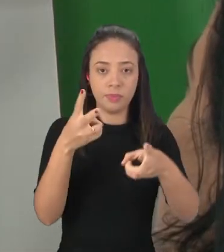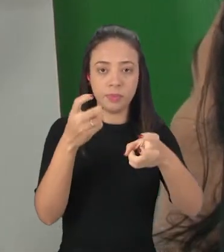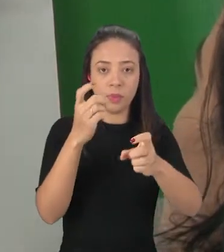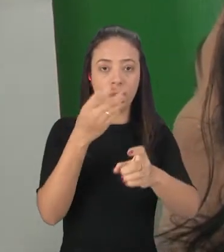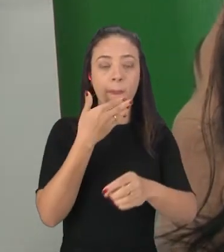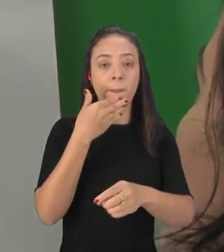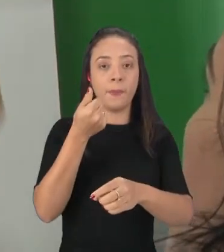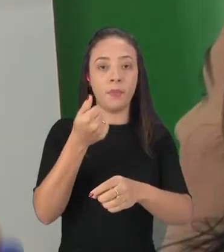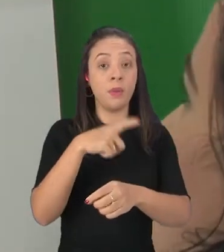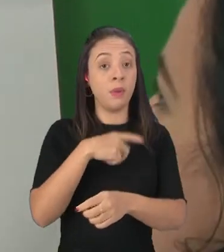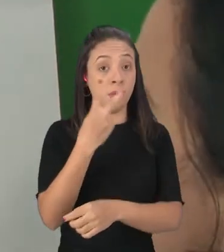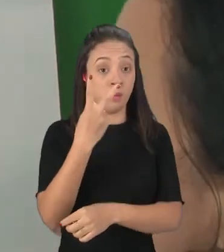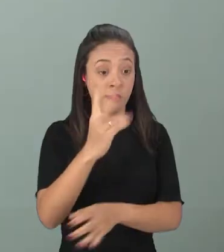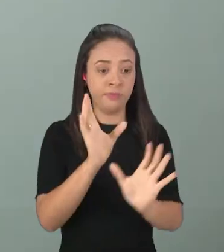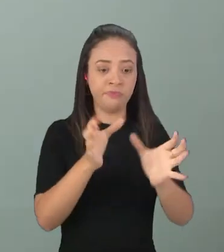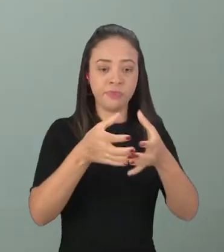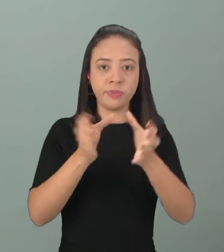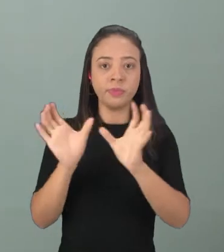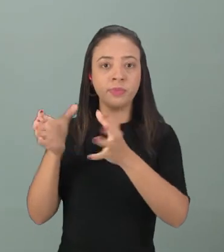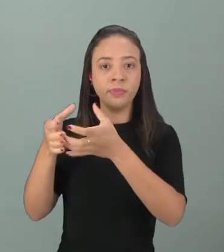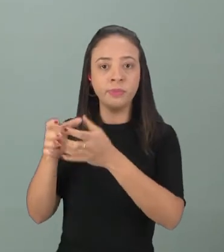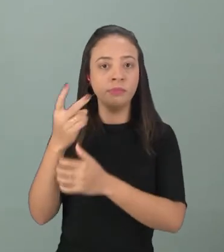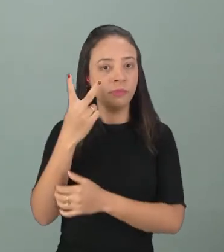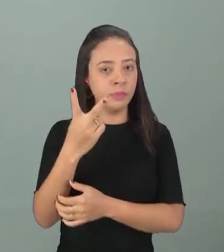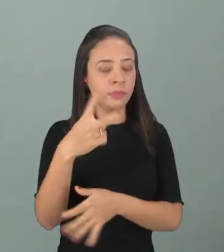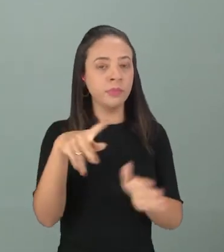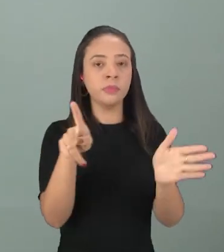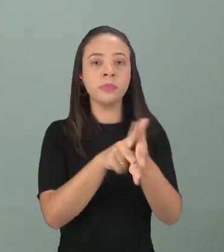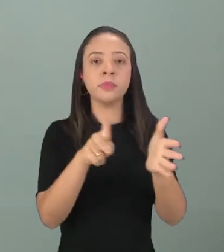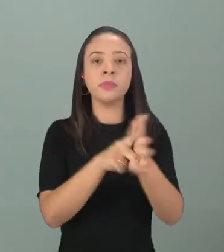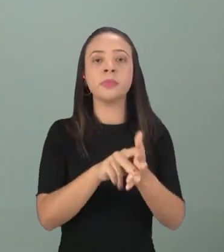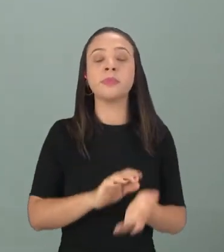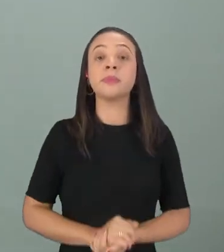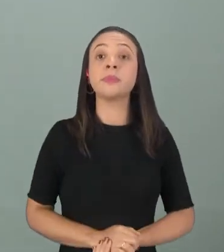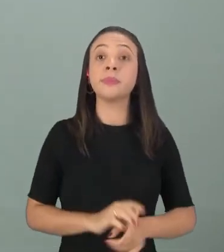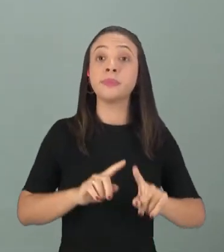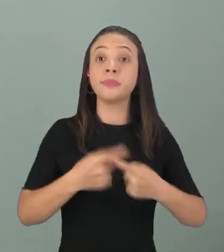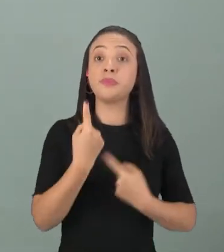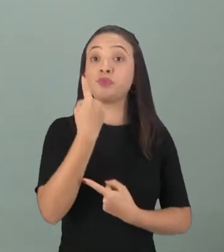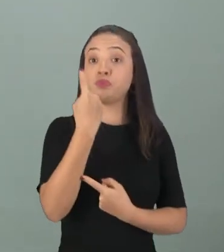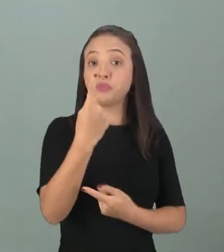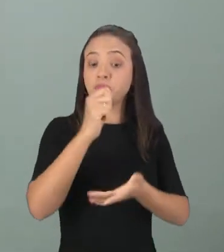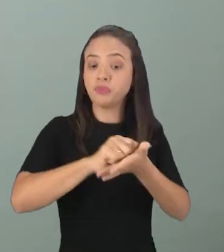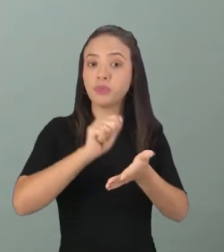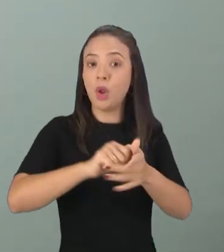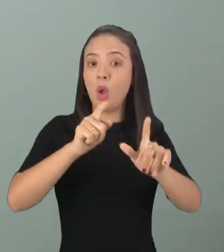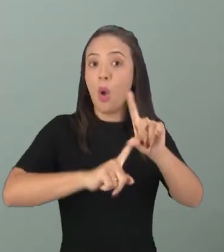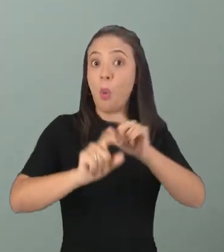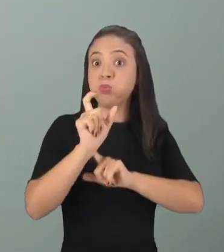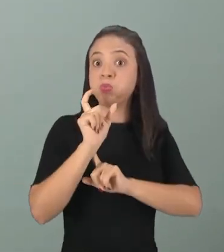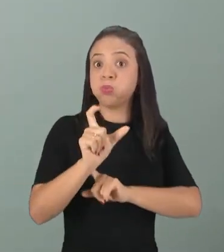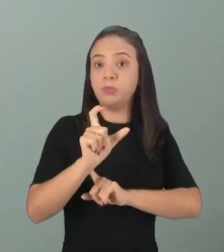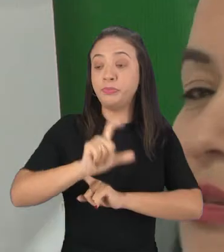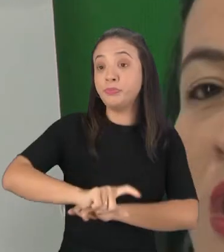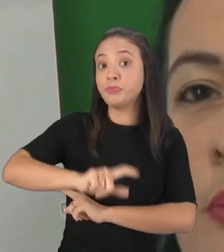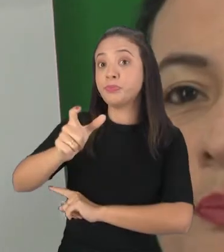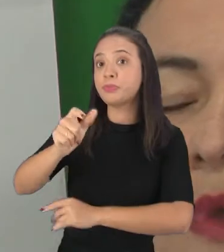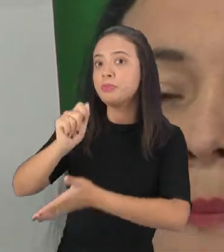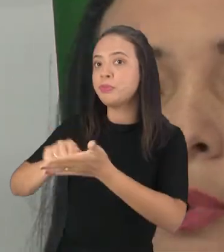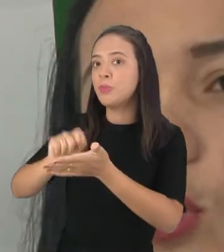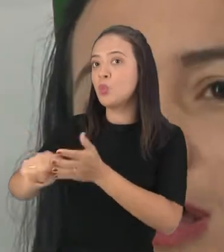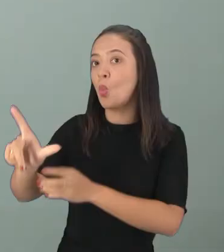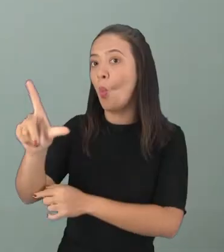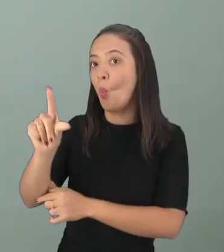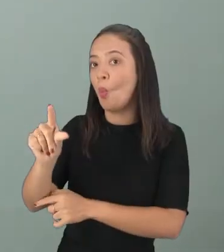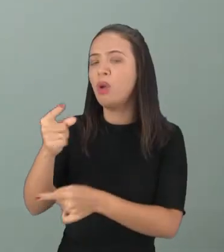coloquei nos dois grupos. Eles se encontram nos dois grupos. Só que um é escrito com letra maiúscula e o outro não.